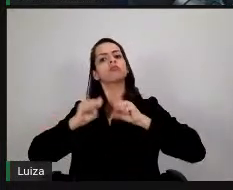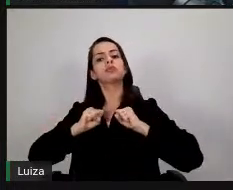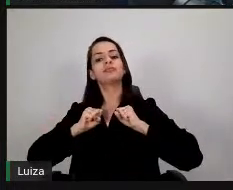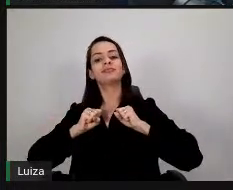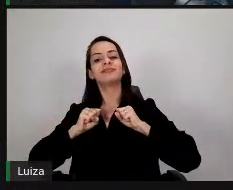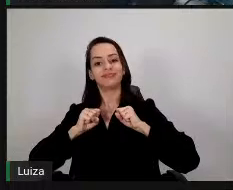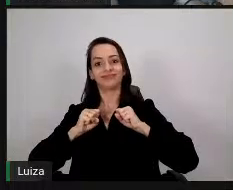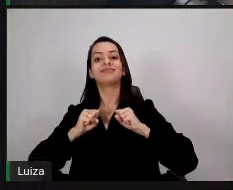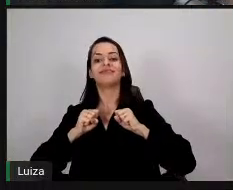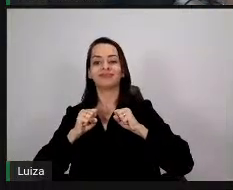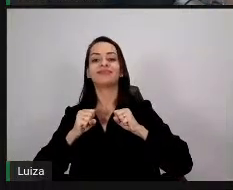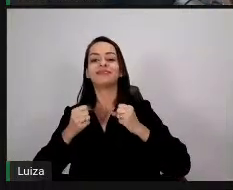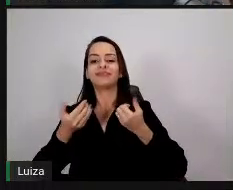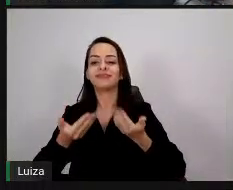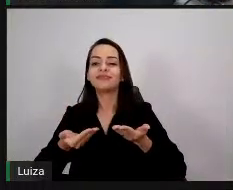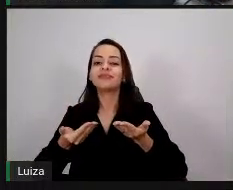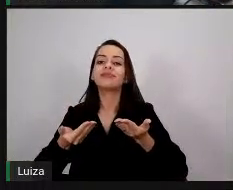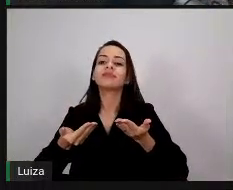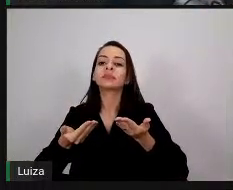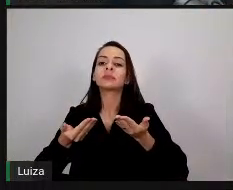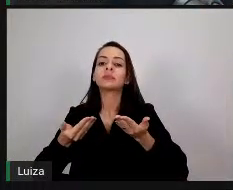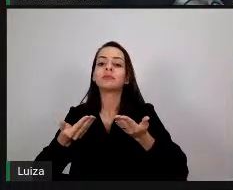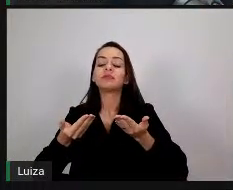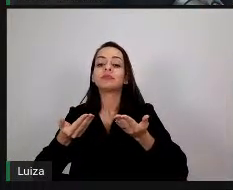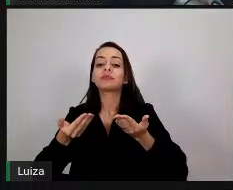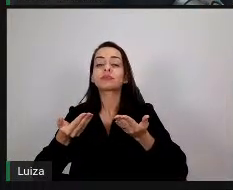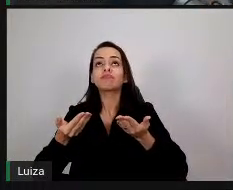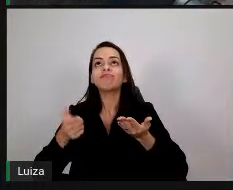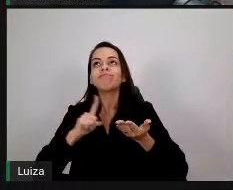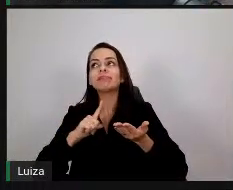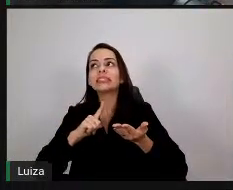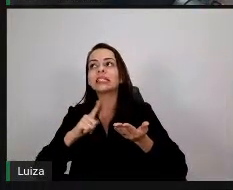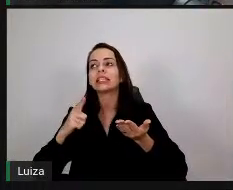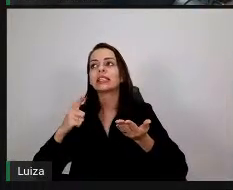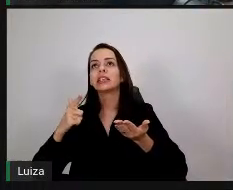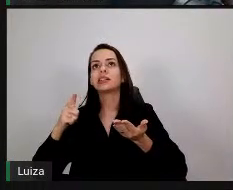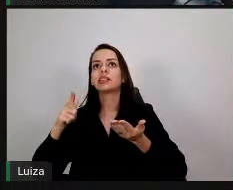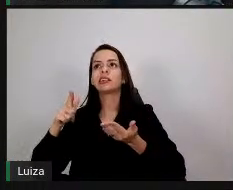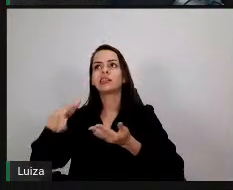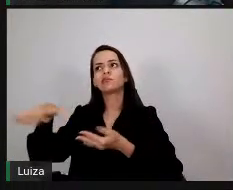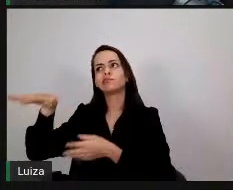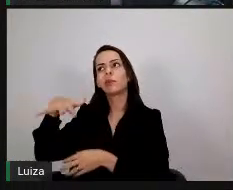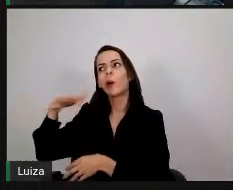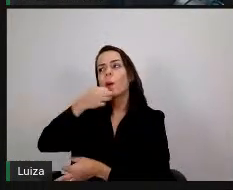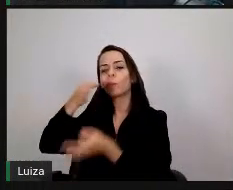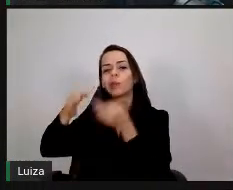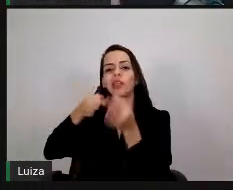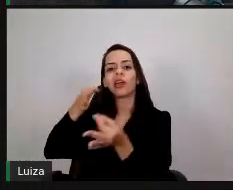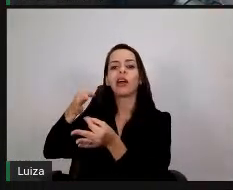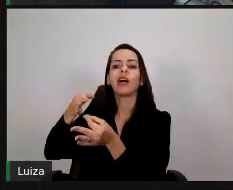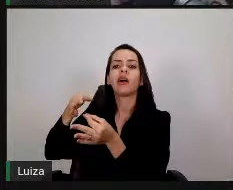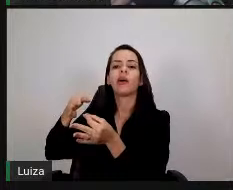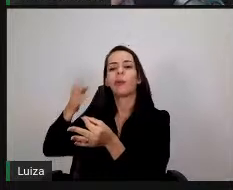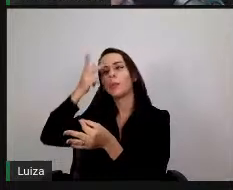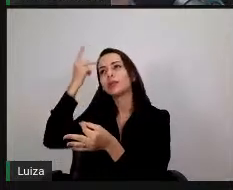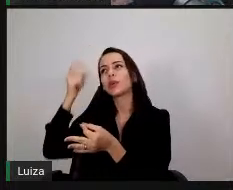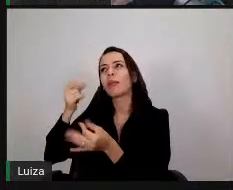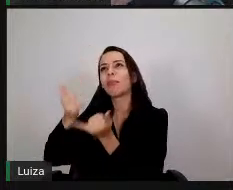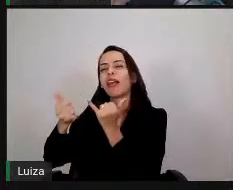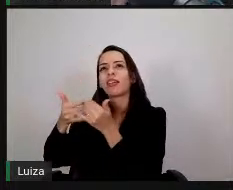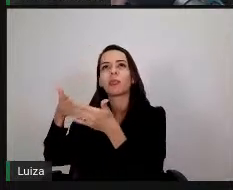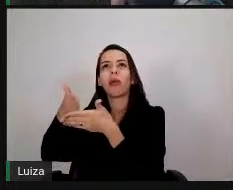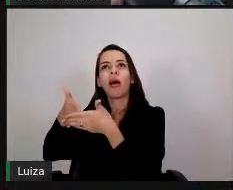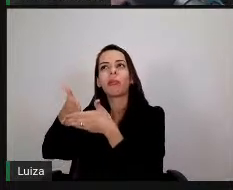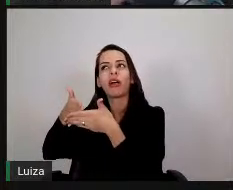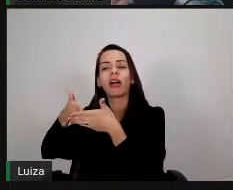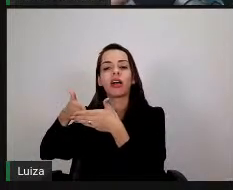que, do que realmente há um consenso, um pensamento limitador e que a Isa já falou, isso não